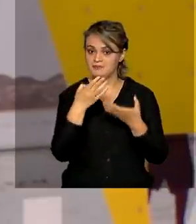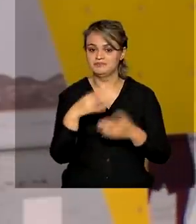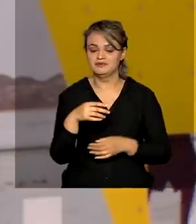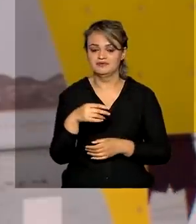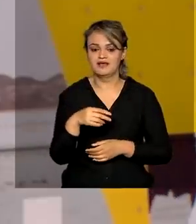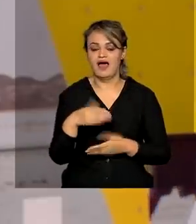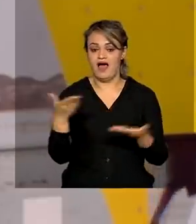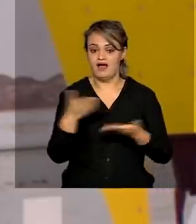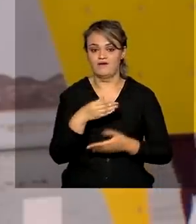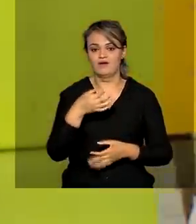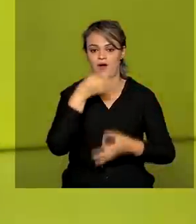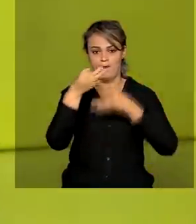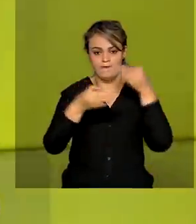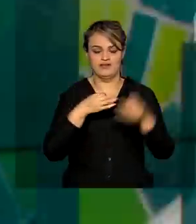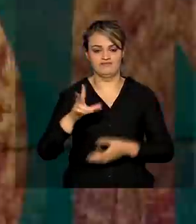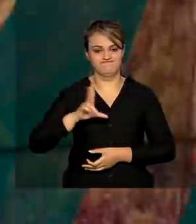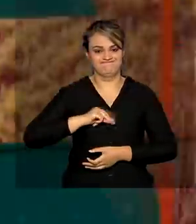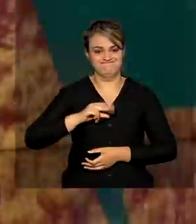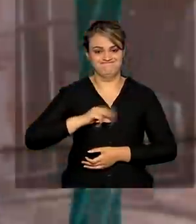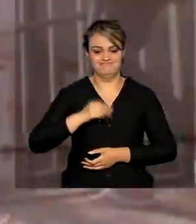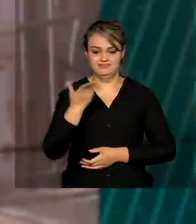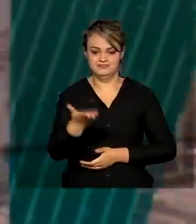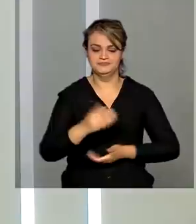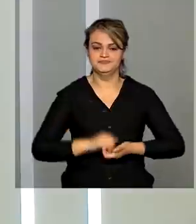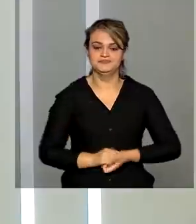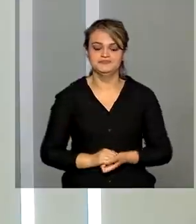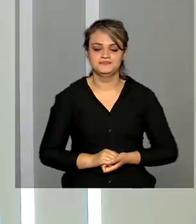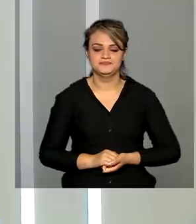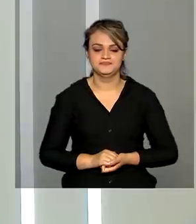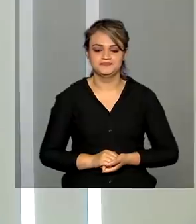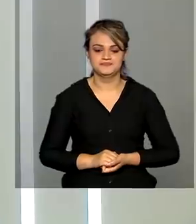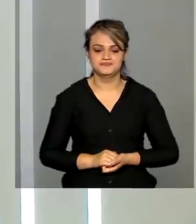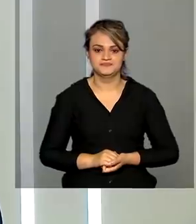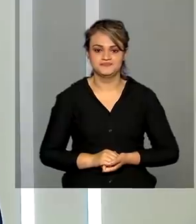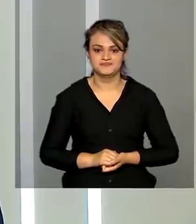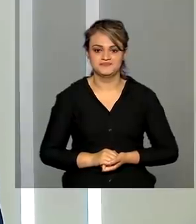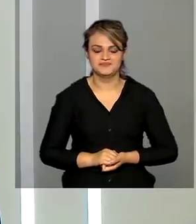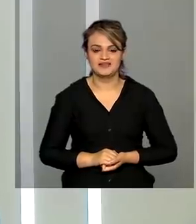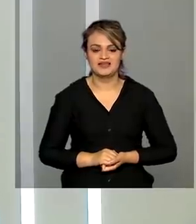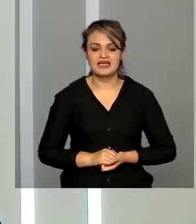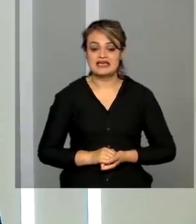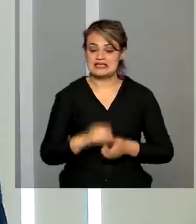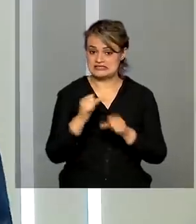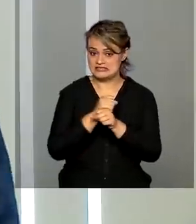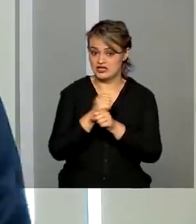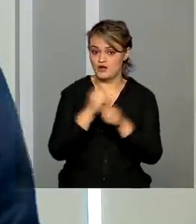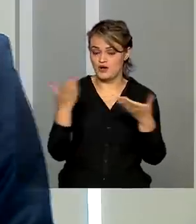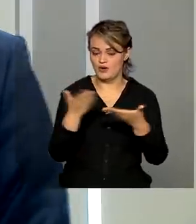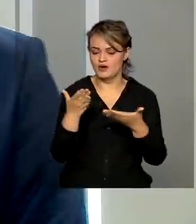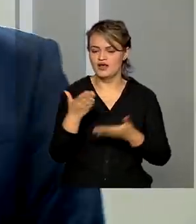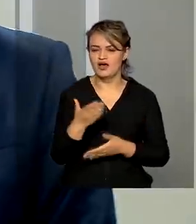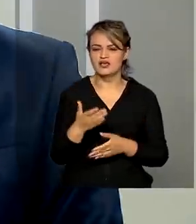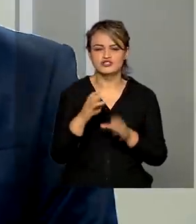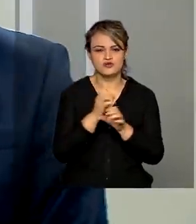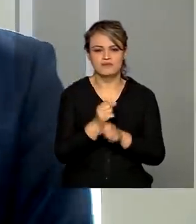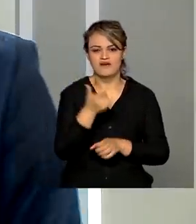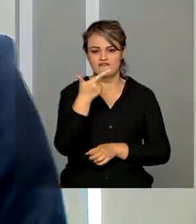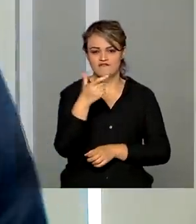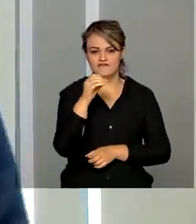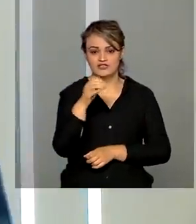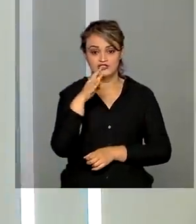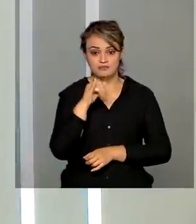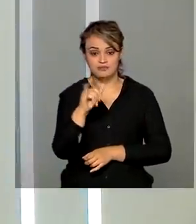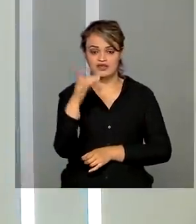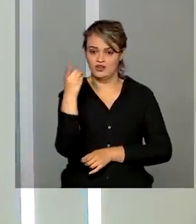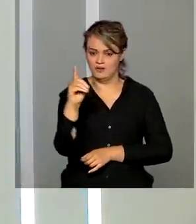comenta esse comércio com o mercado internacional. O acumulado deste ano é de 20 bilhões de dólares,